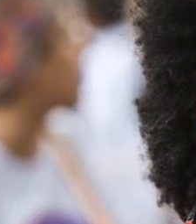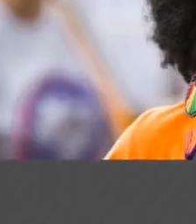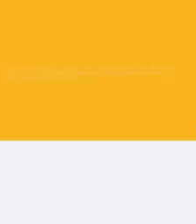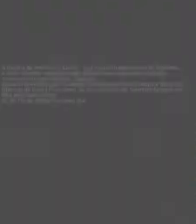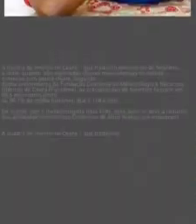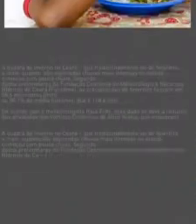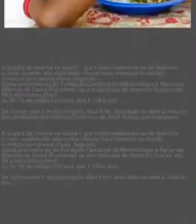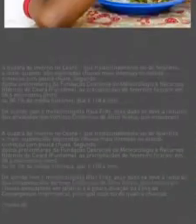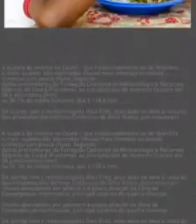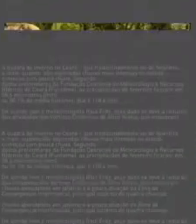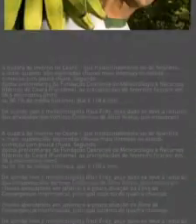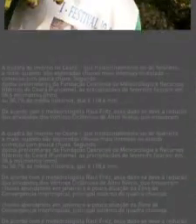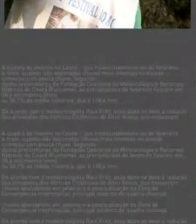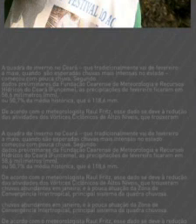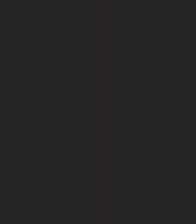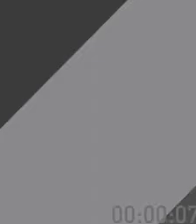E a